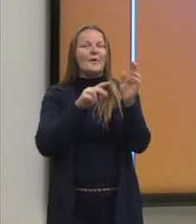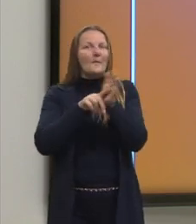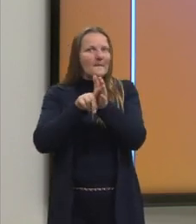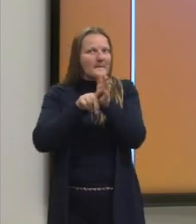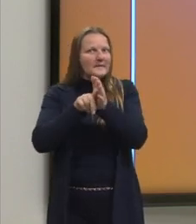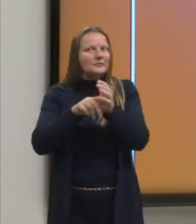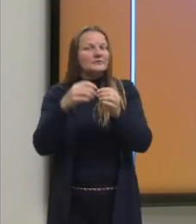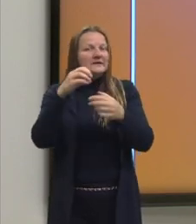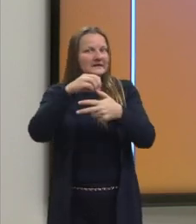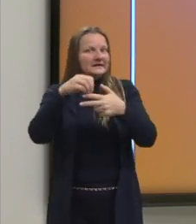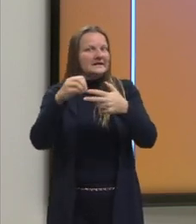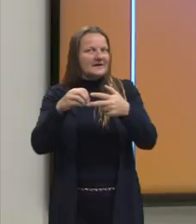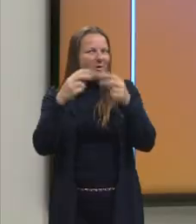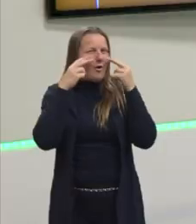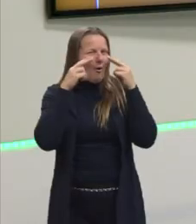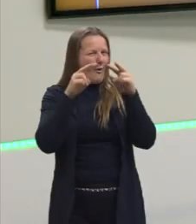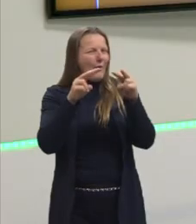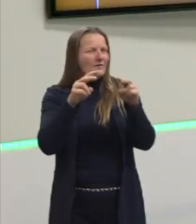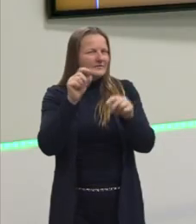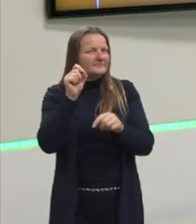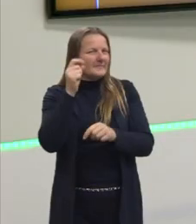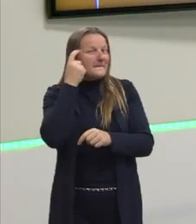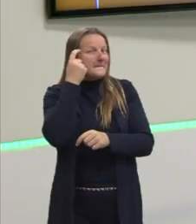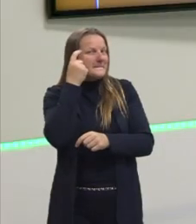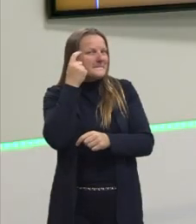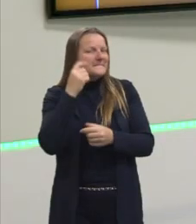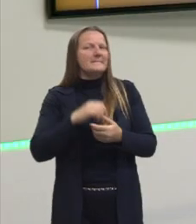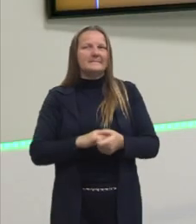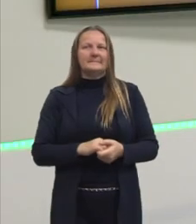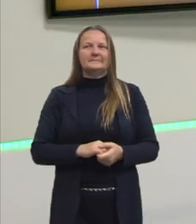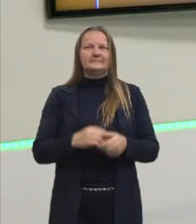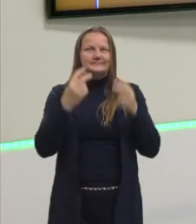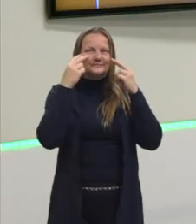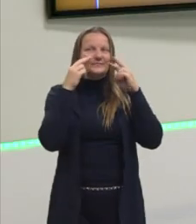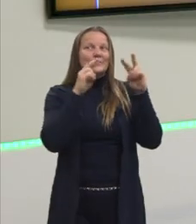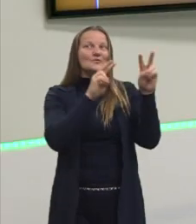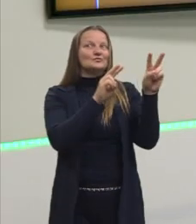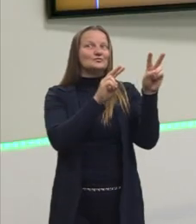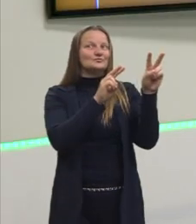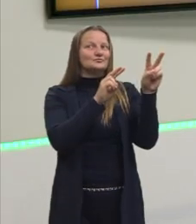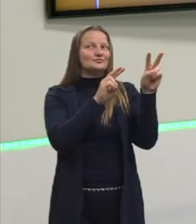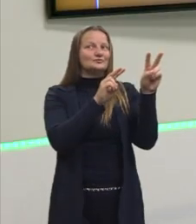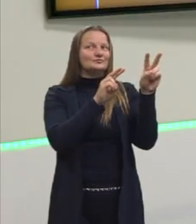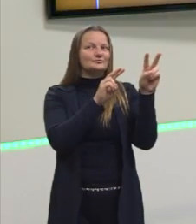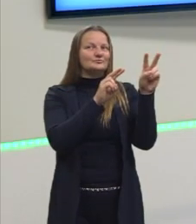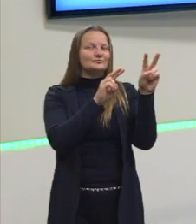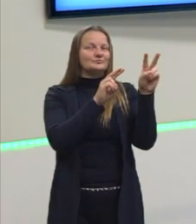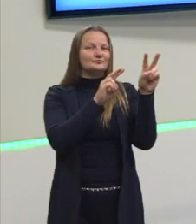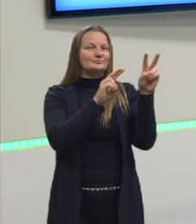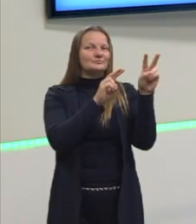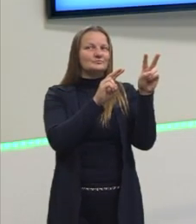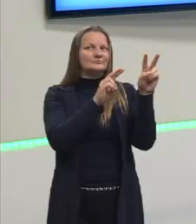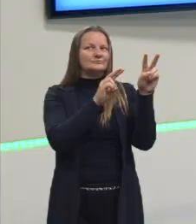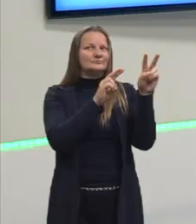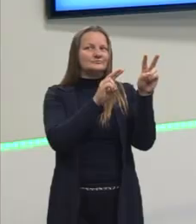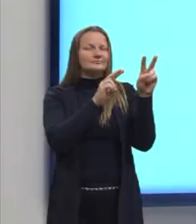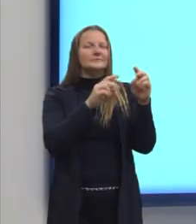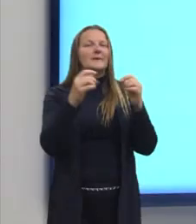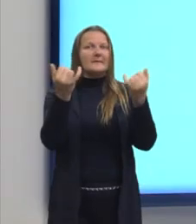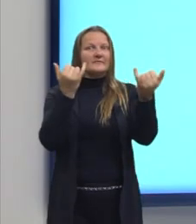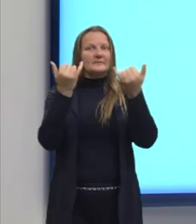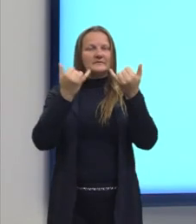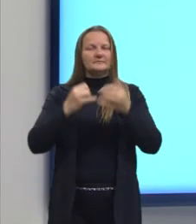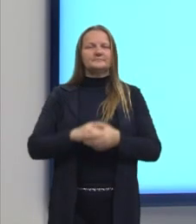para ver se a gente pode dizer que essa afirmação, ela é correta ou não. Olhem o seguinte.